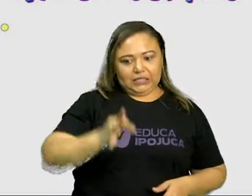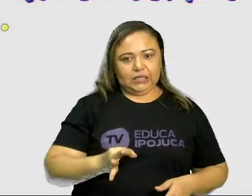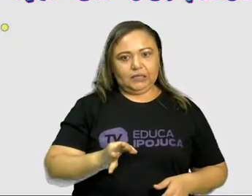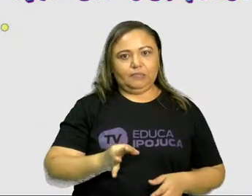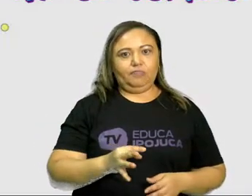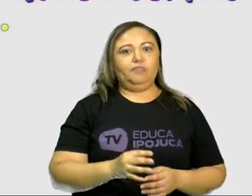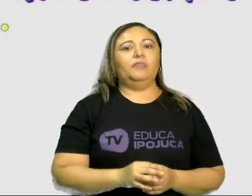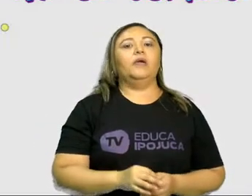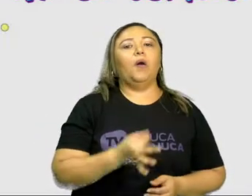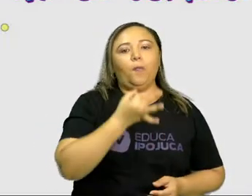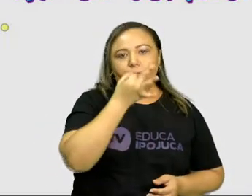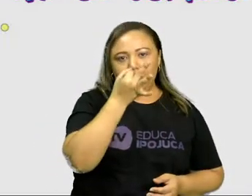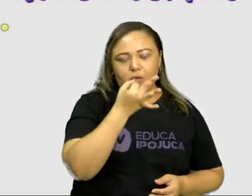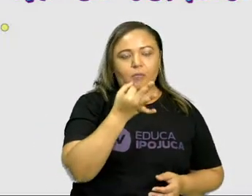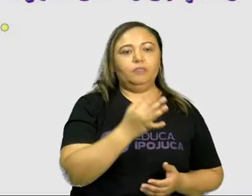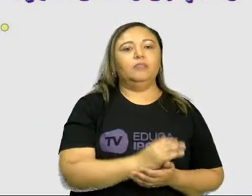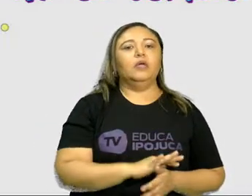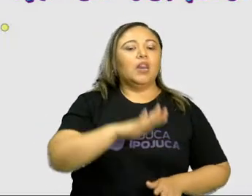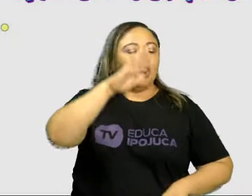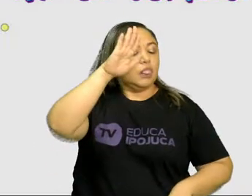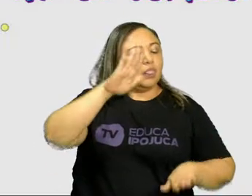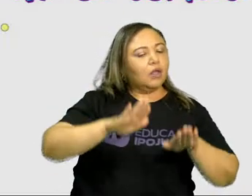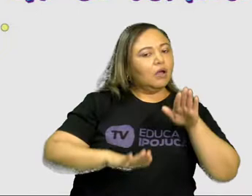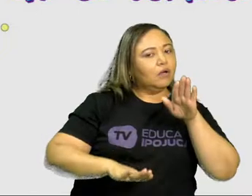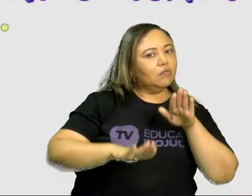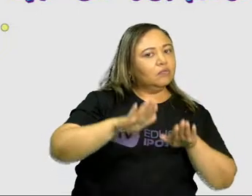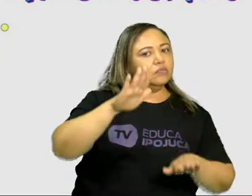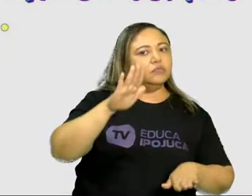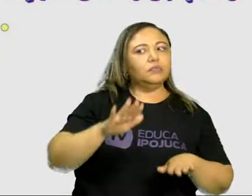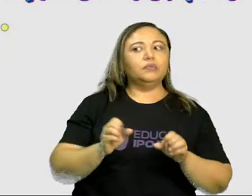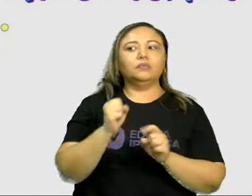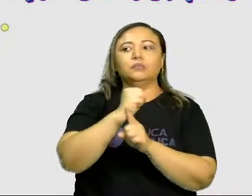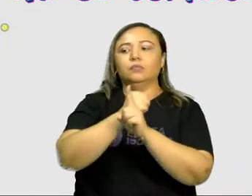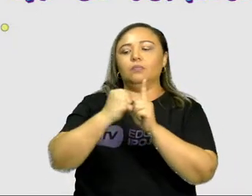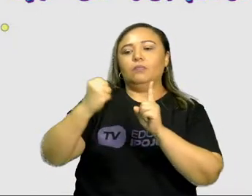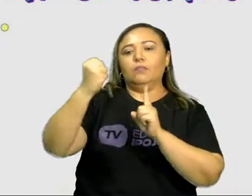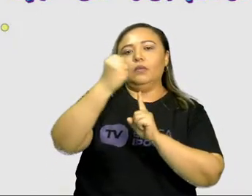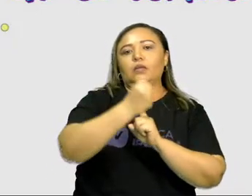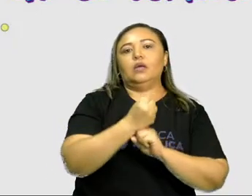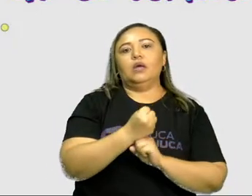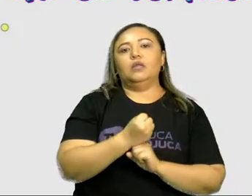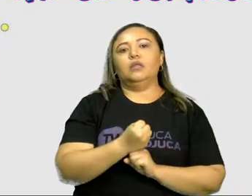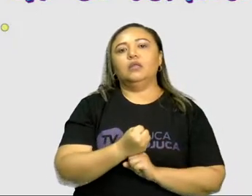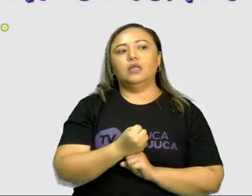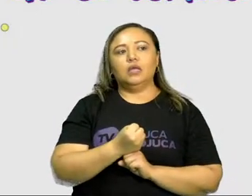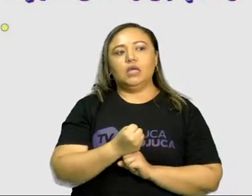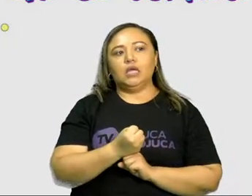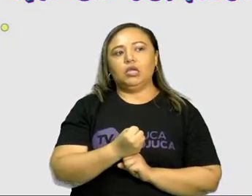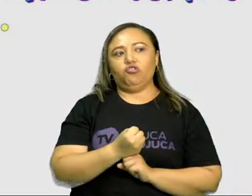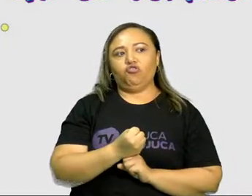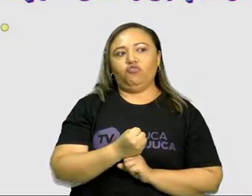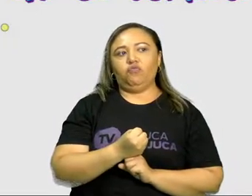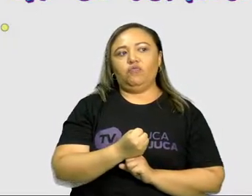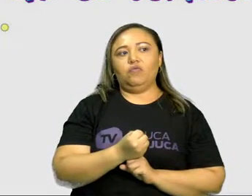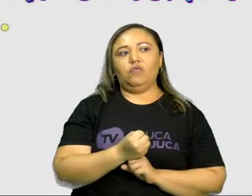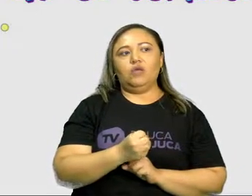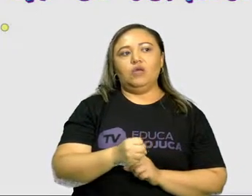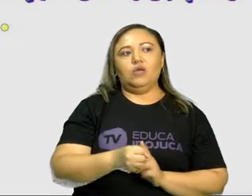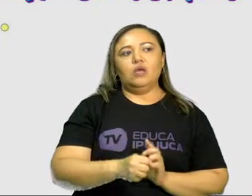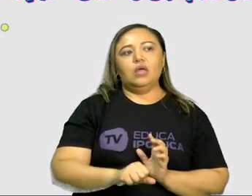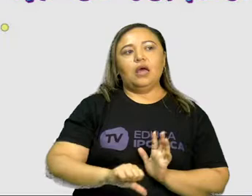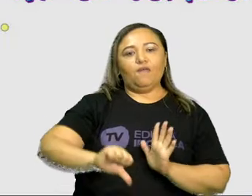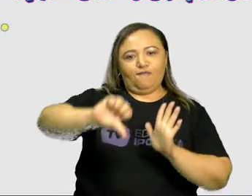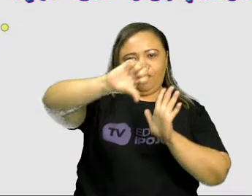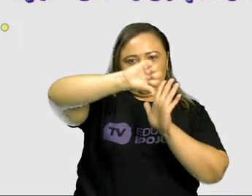Talvez a sociedade se torne menos violenta com o passar dos séculos. O talvez aí é o que o